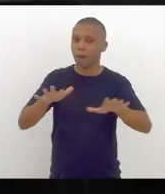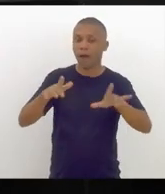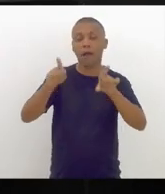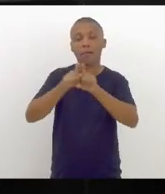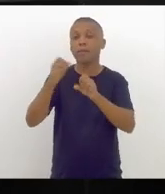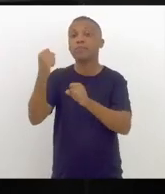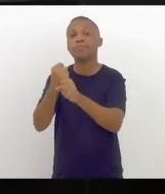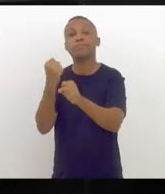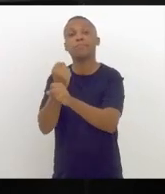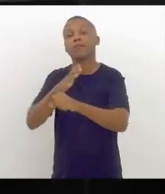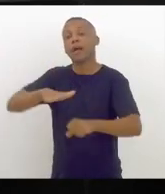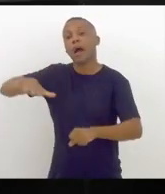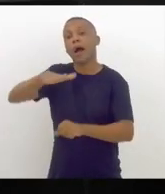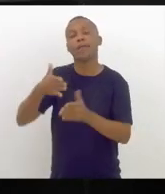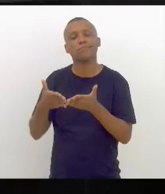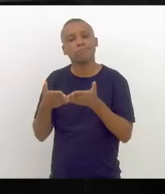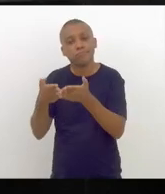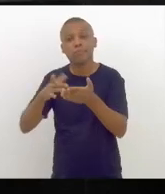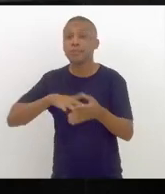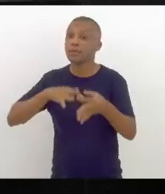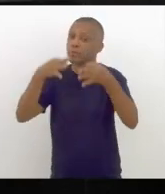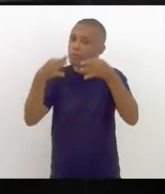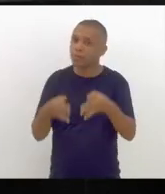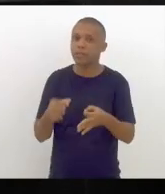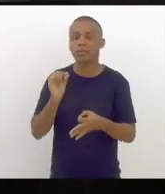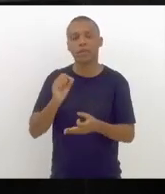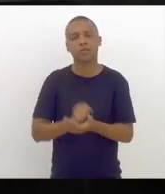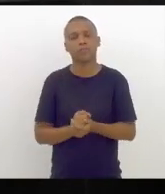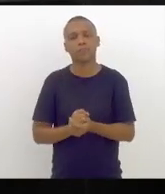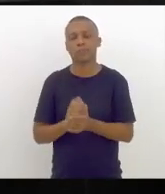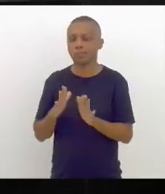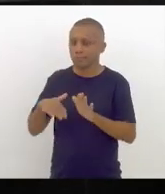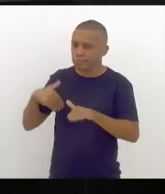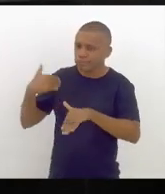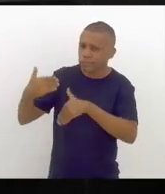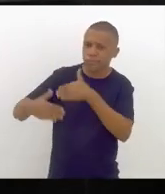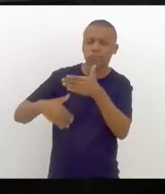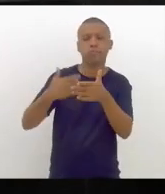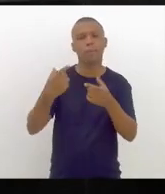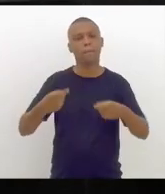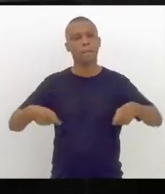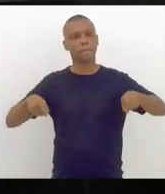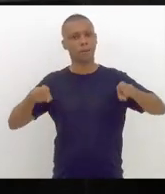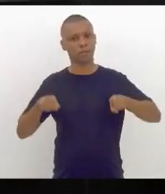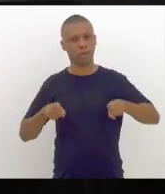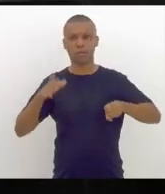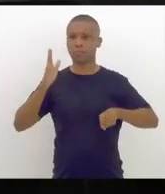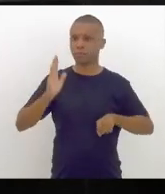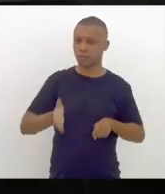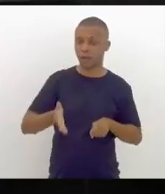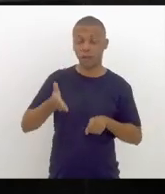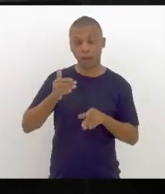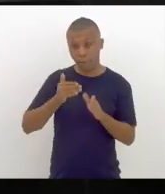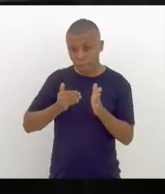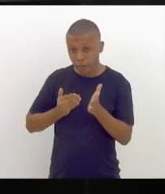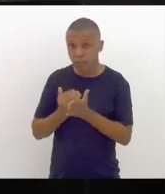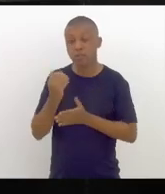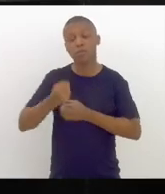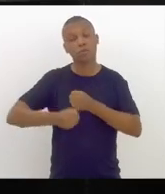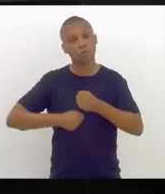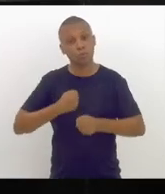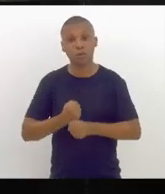naval, com toda certeza, eu vou seguir o meu mandato, a partir de 2023,